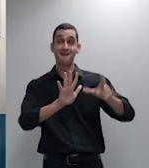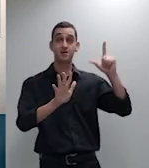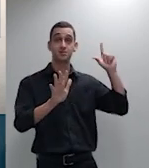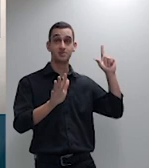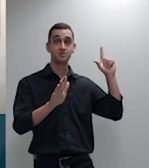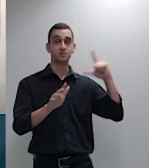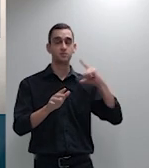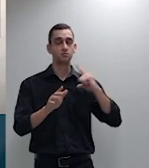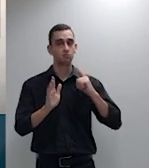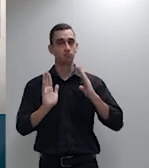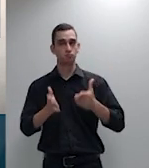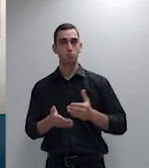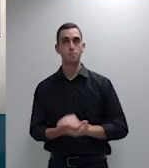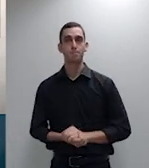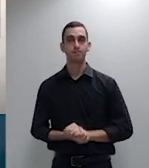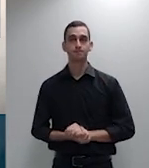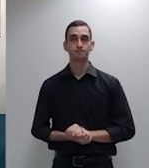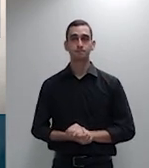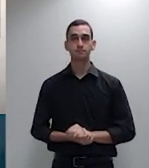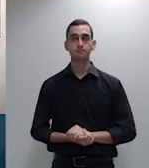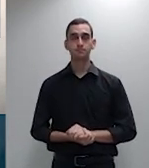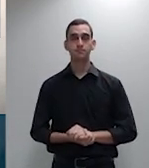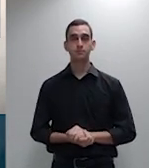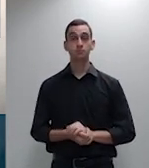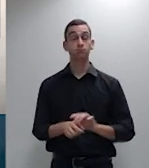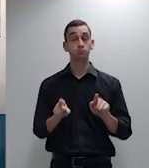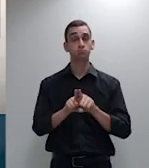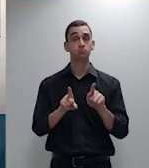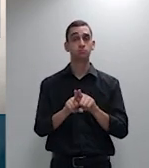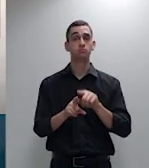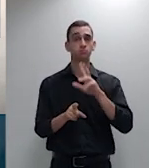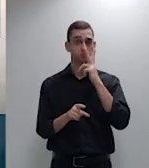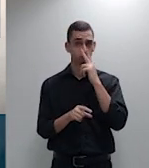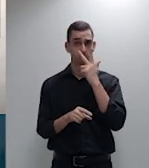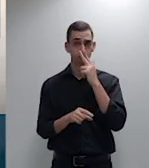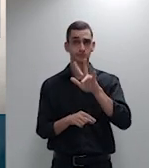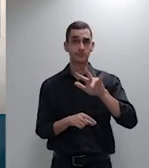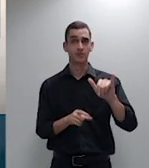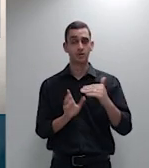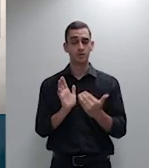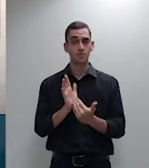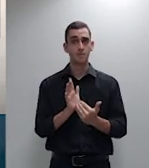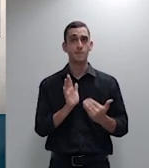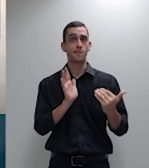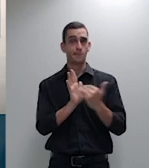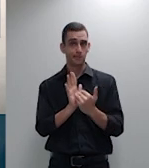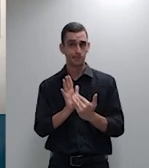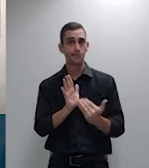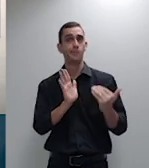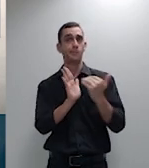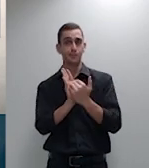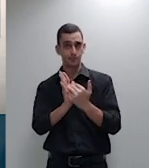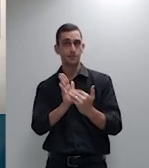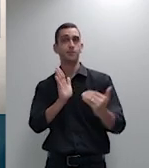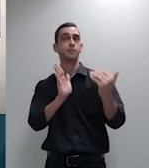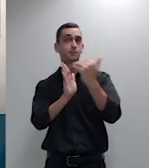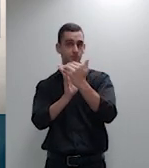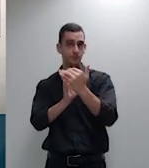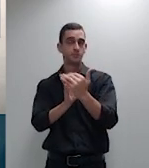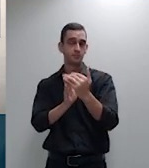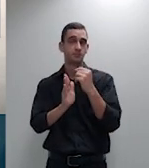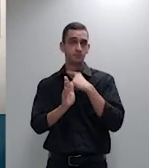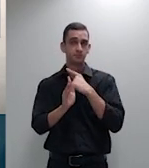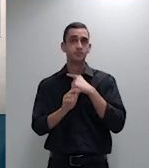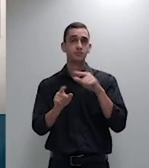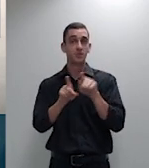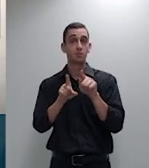e trata da abusividade dos aumentos das mensalidades por inserção dos usuários em nova faixa de risco